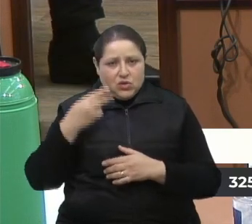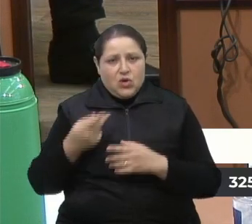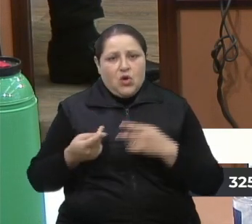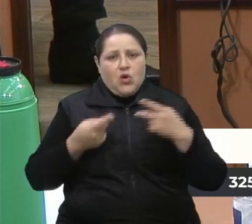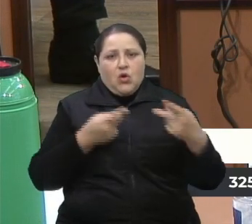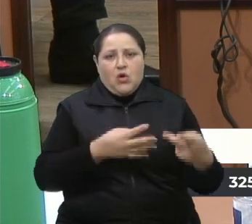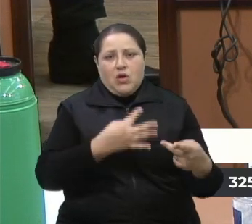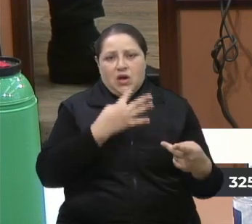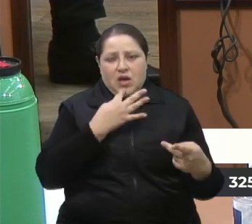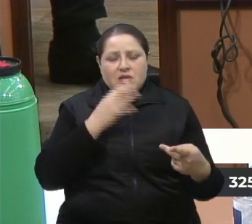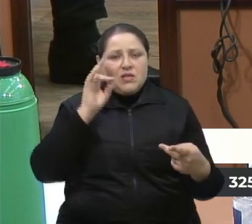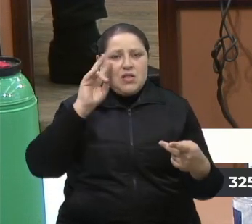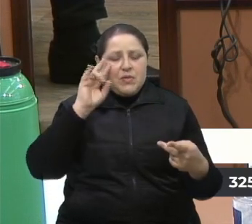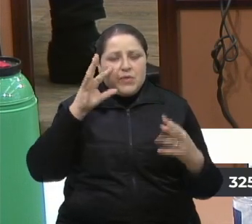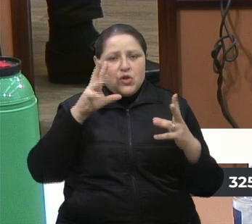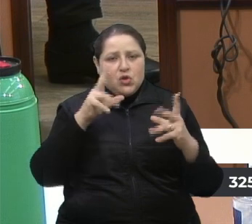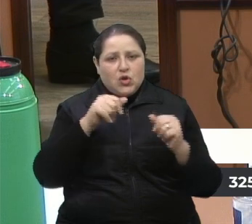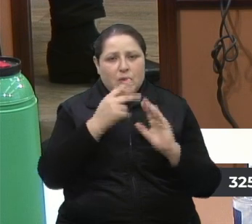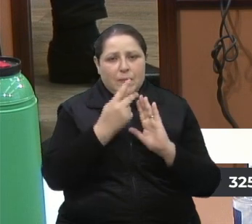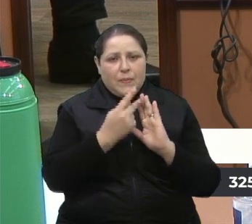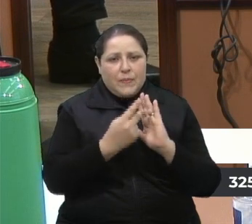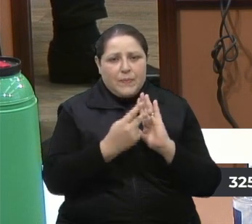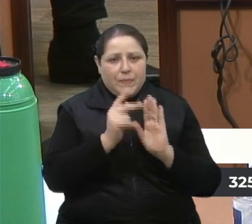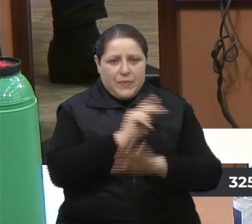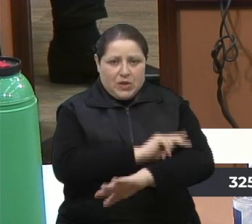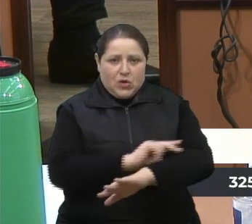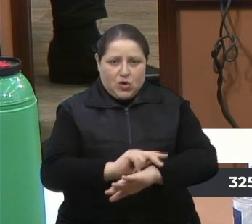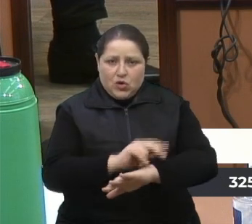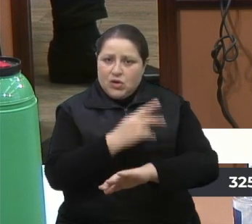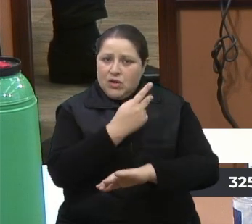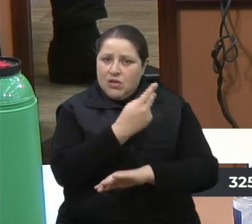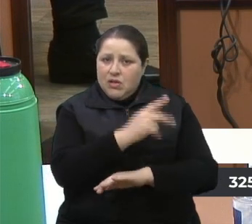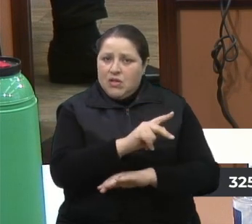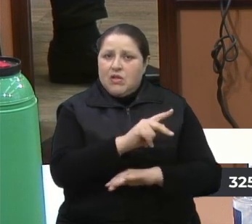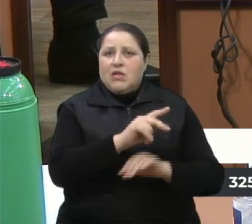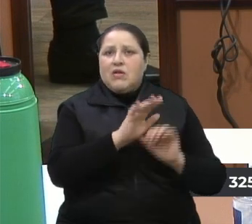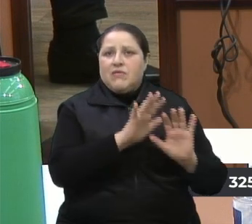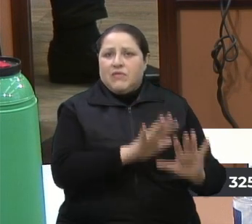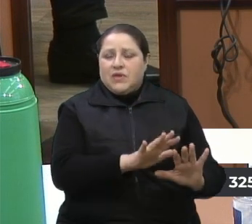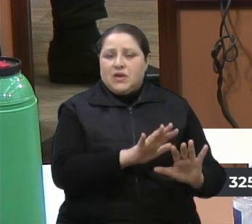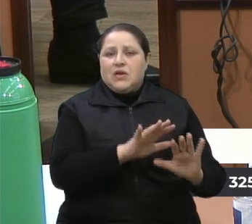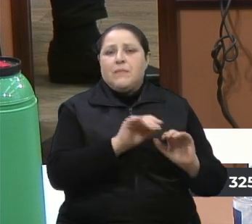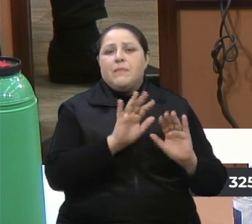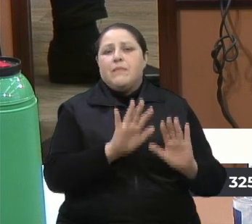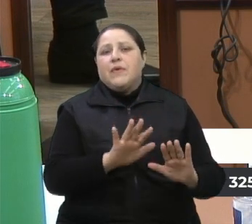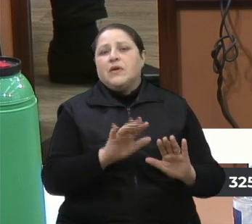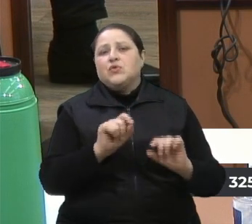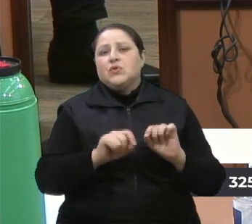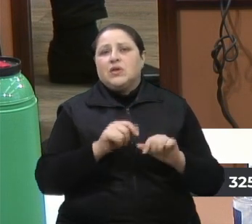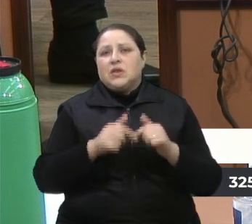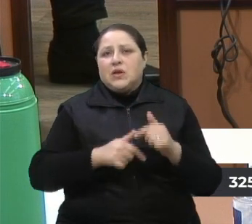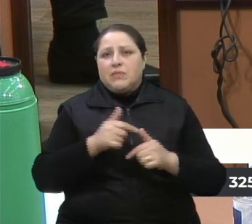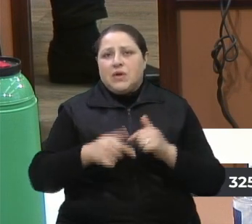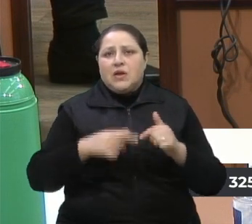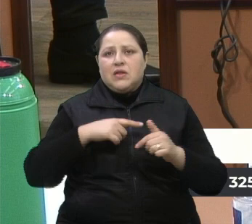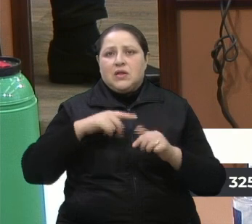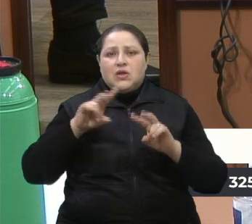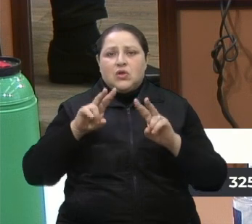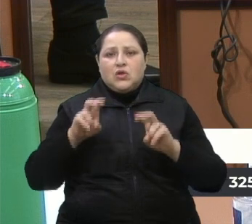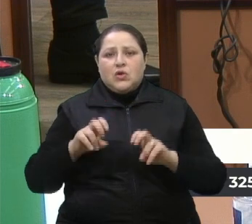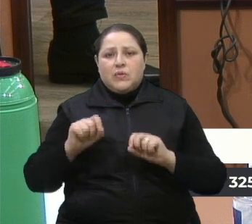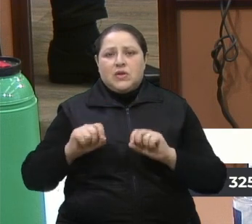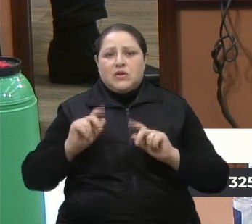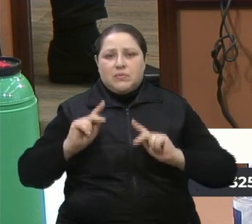toda a parte pedagógica fica com eles. O que se trabalha é que tem uma questão de que esses